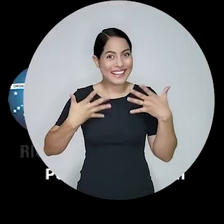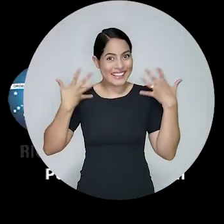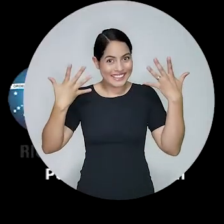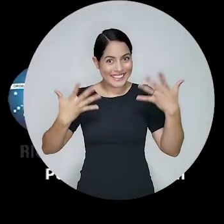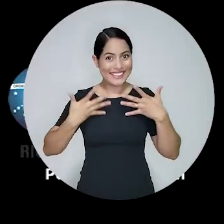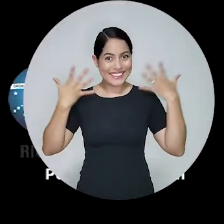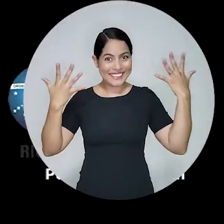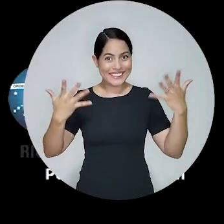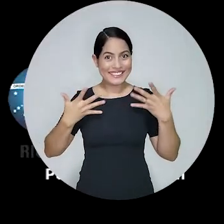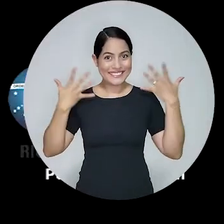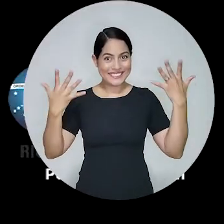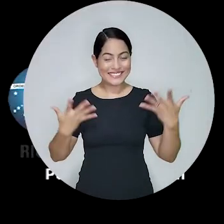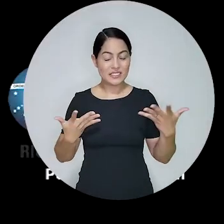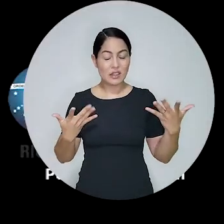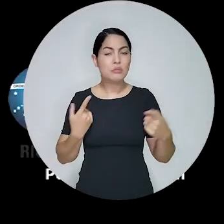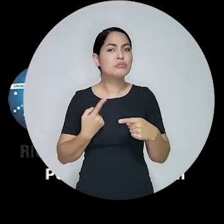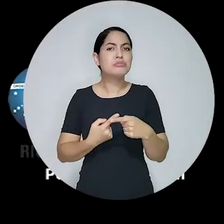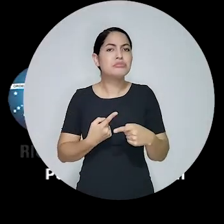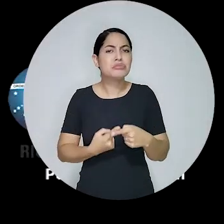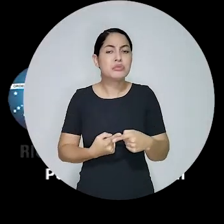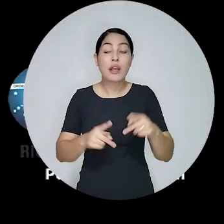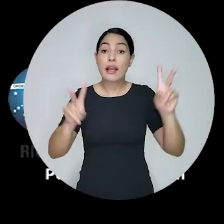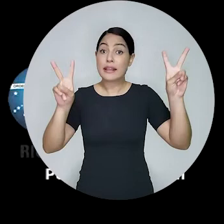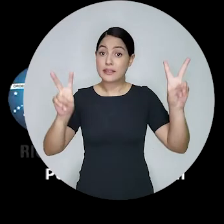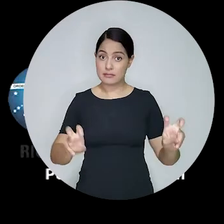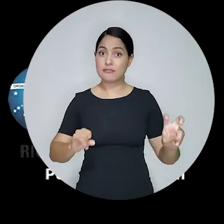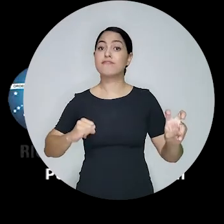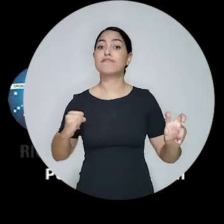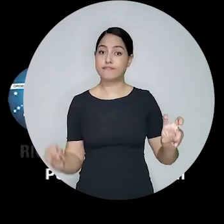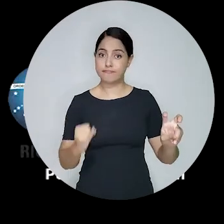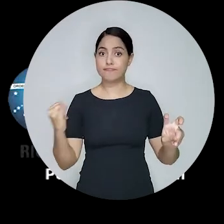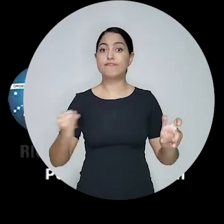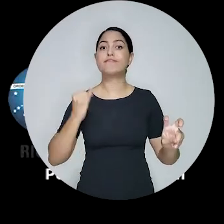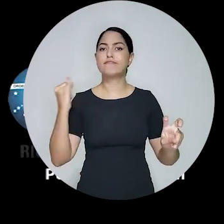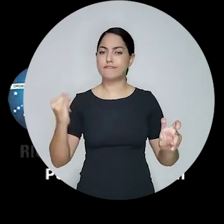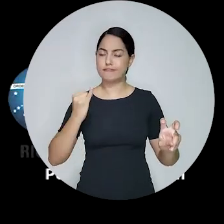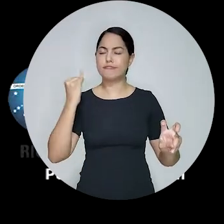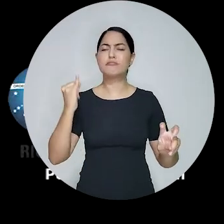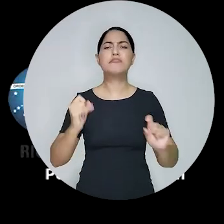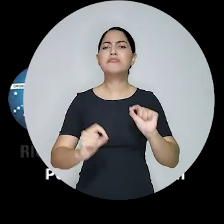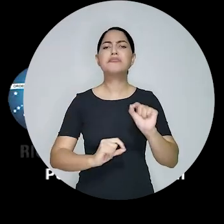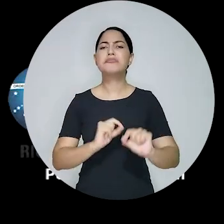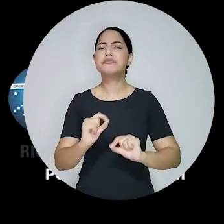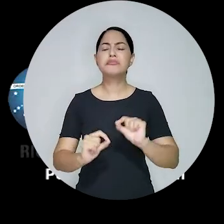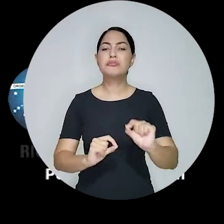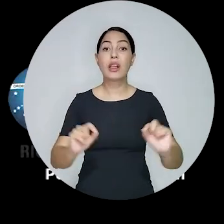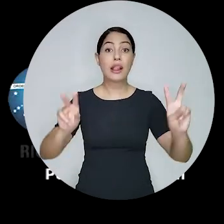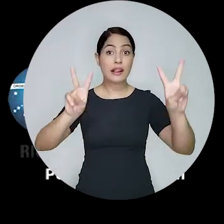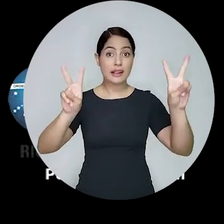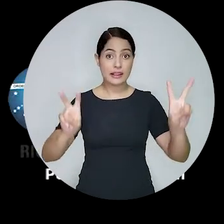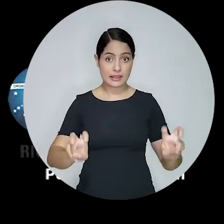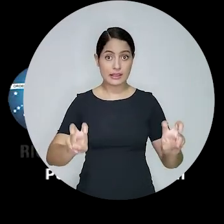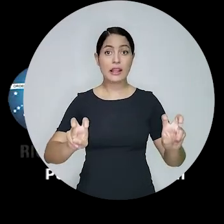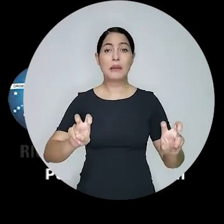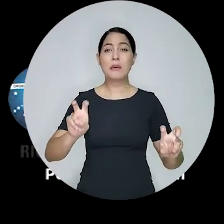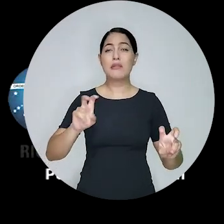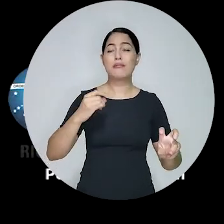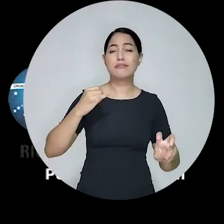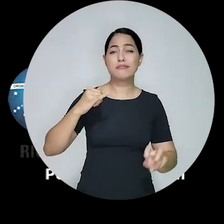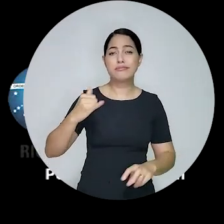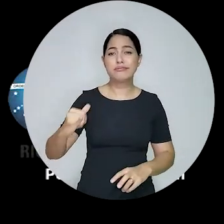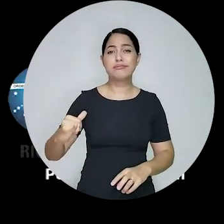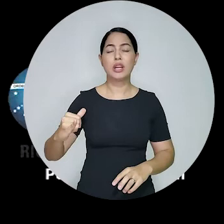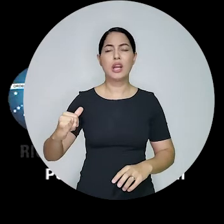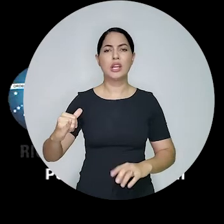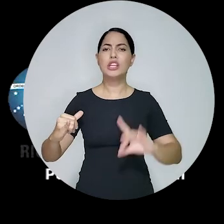nós poder discutir esse tema tão relevante que é tão relevante e tão caro e tão próximo à prática da advocacia ambiental que é o